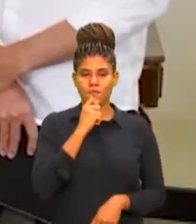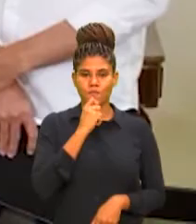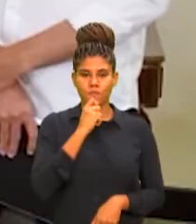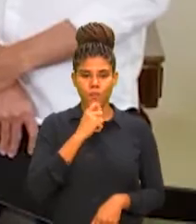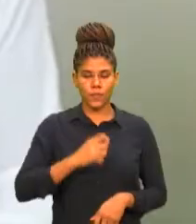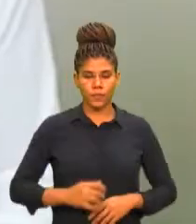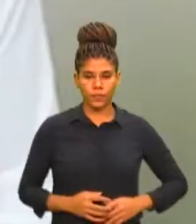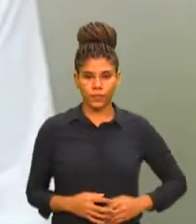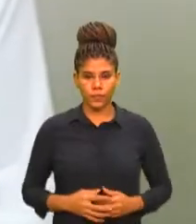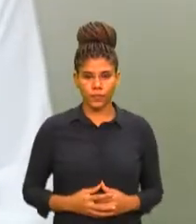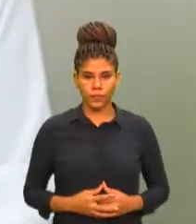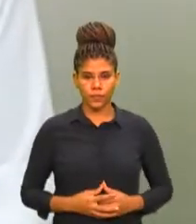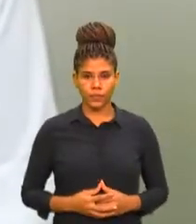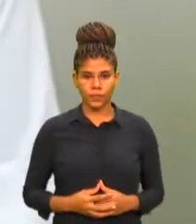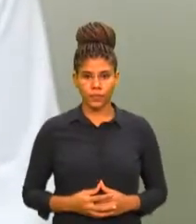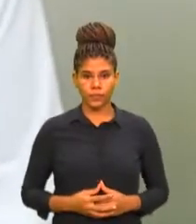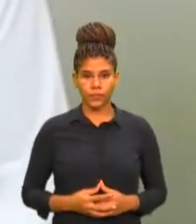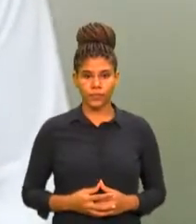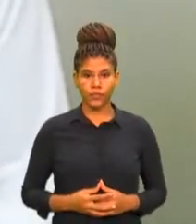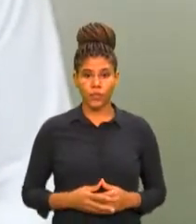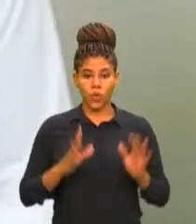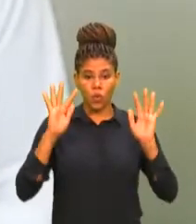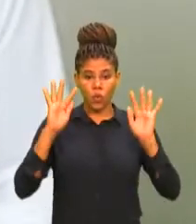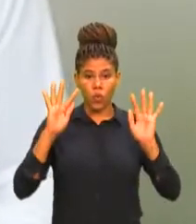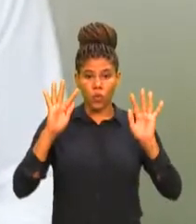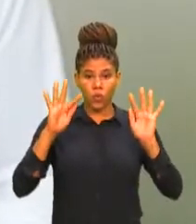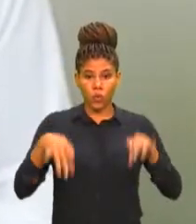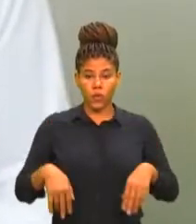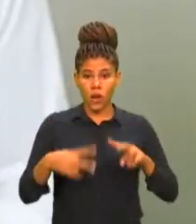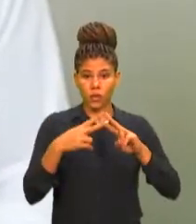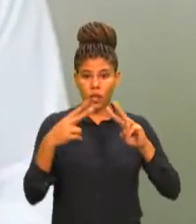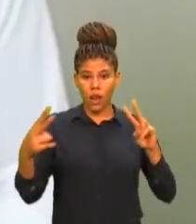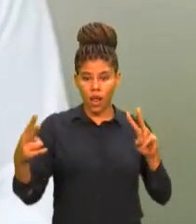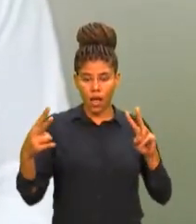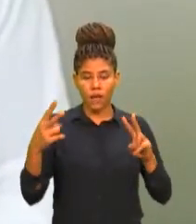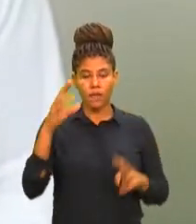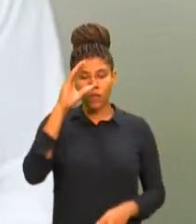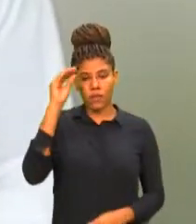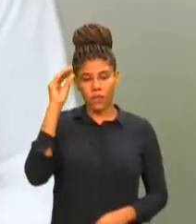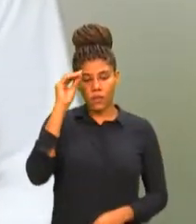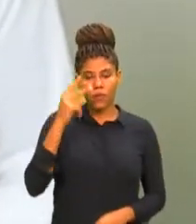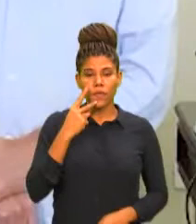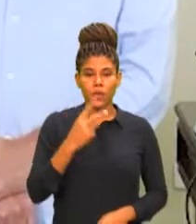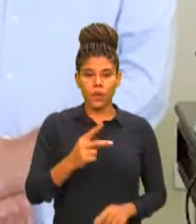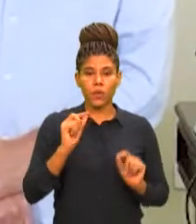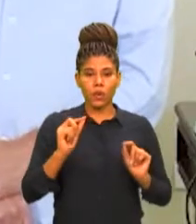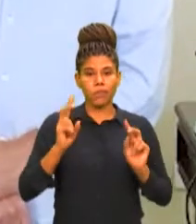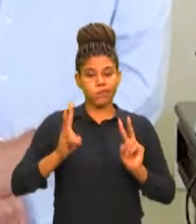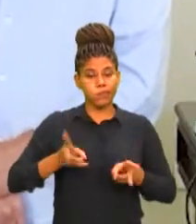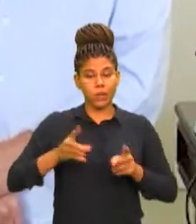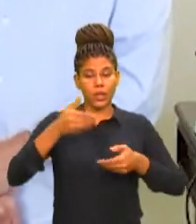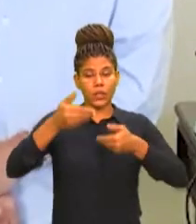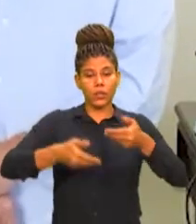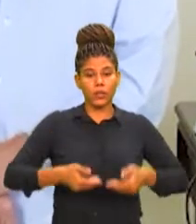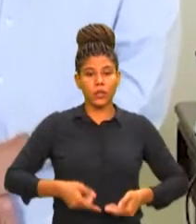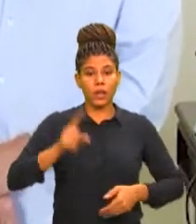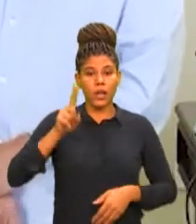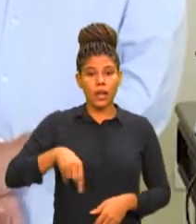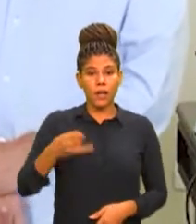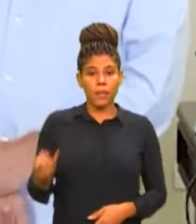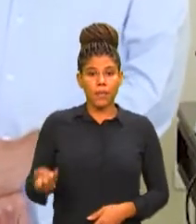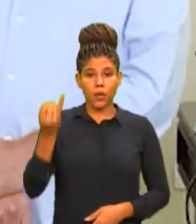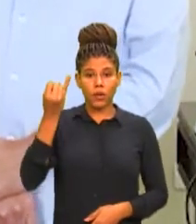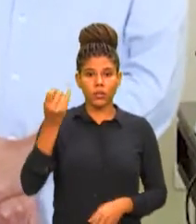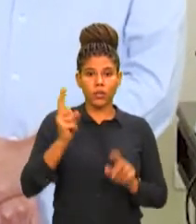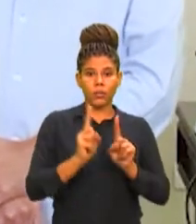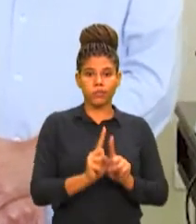dados assistenciais. No final da live, o governador ressaltou a importância de manter os cuidados. Dizer que é importante manter o isolamento